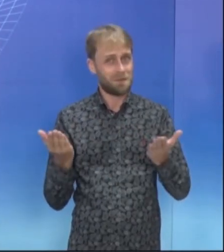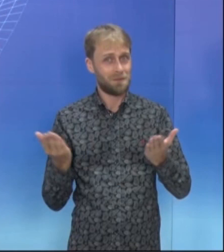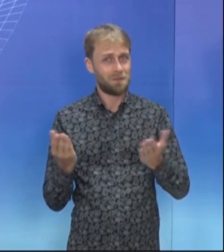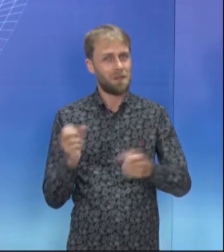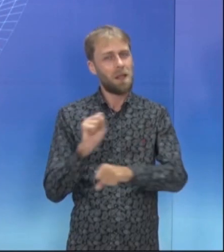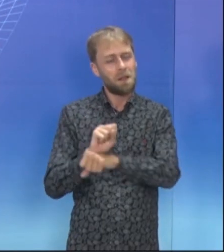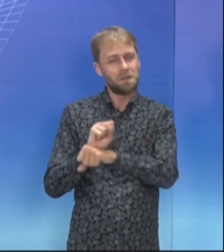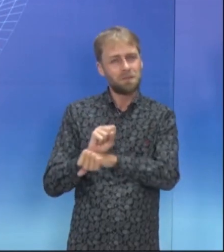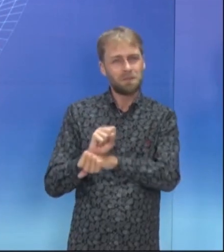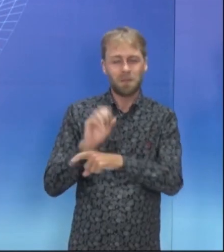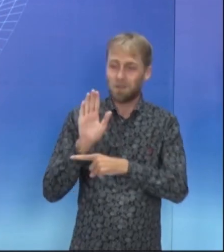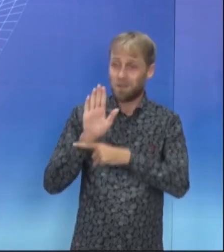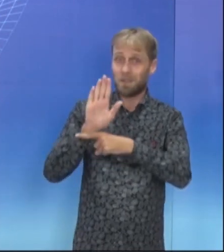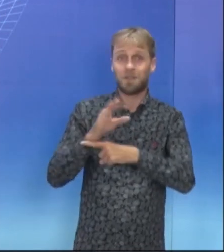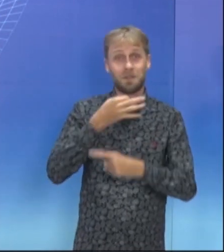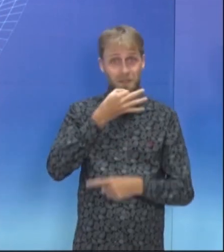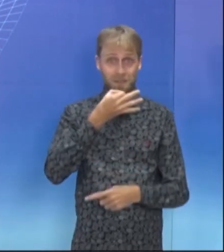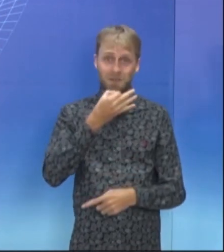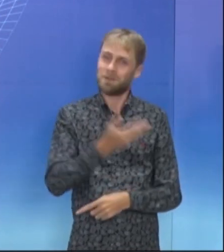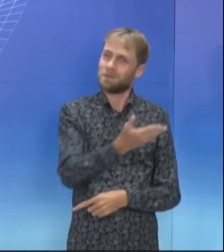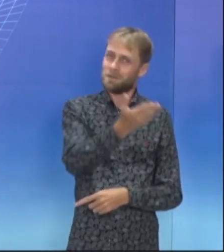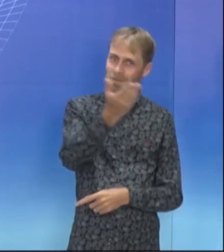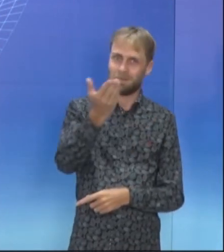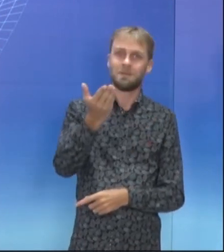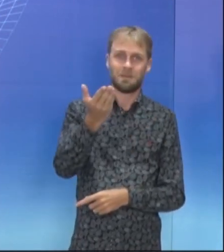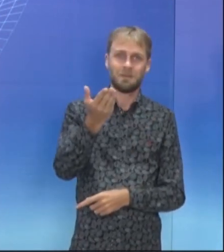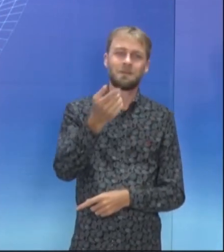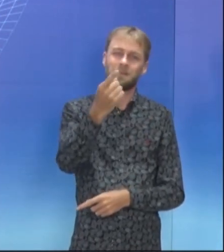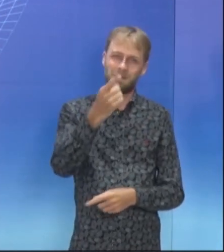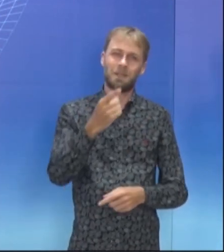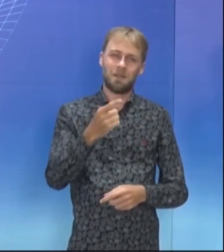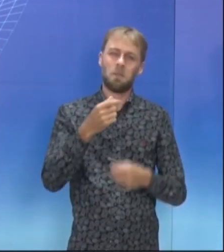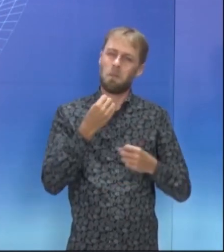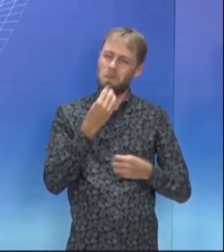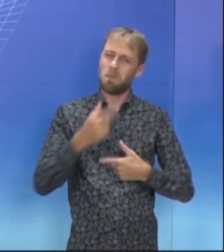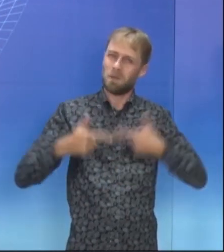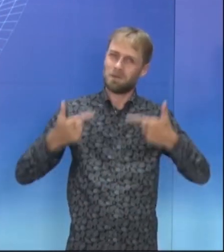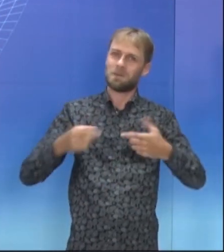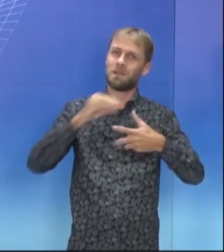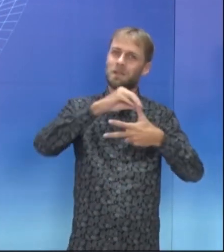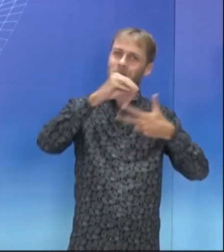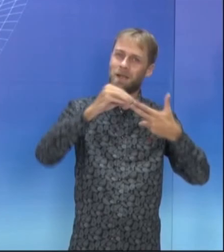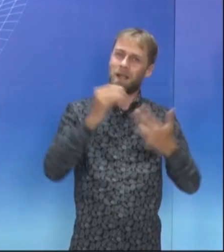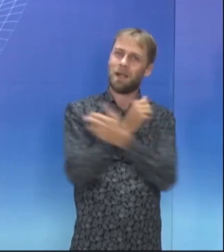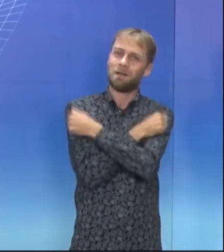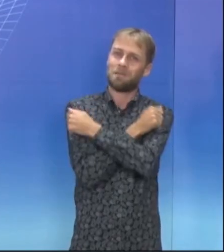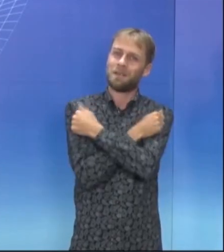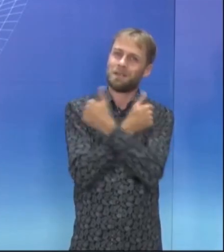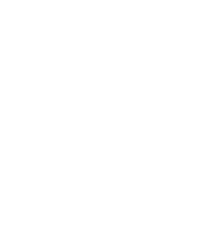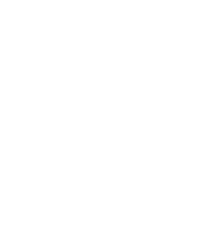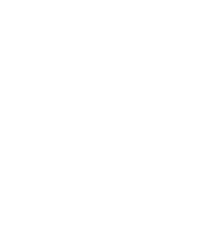Espero ter dado uma dica boa para vocês aí. E que vocês tenham boa sorte no Enem. Abraço!